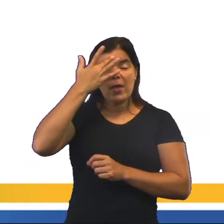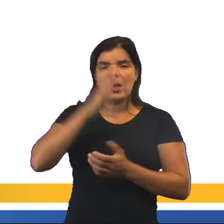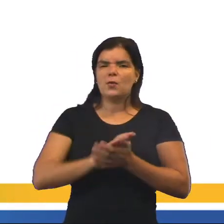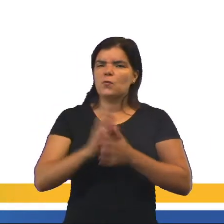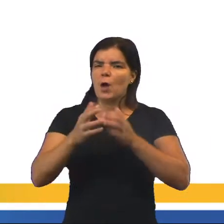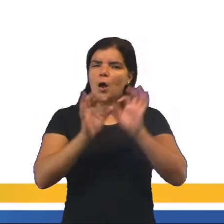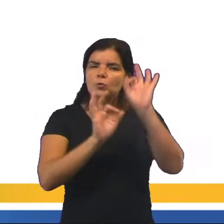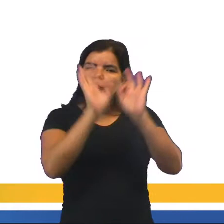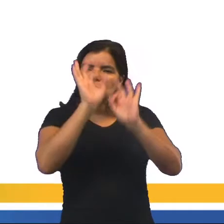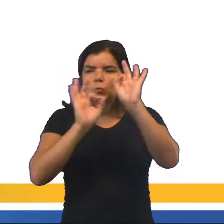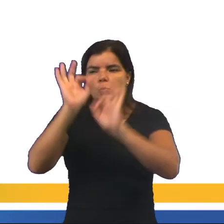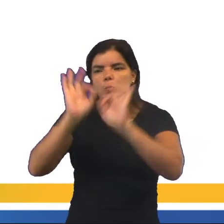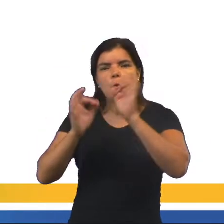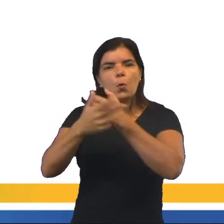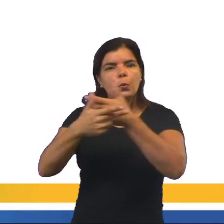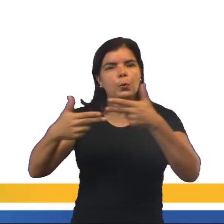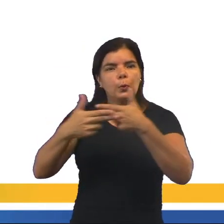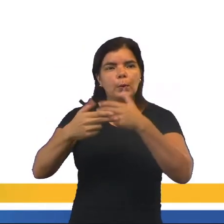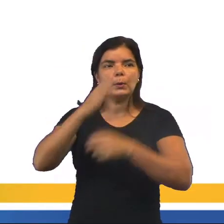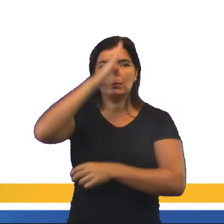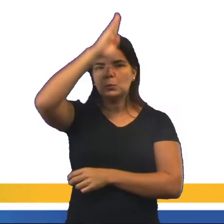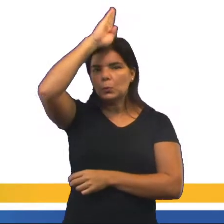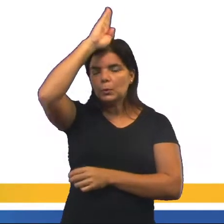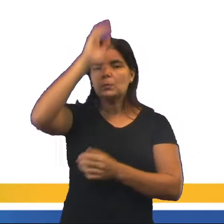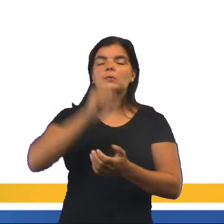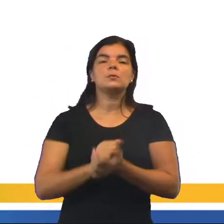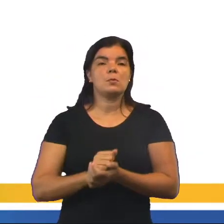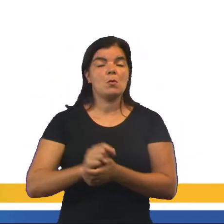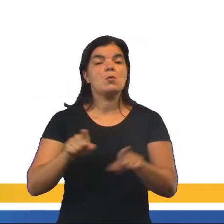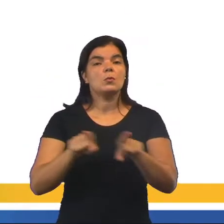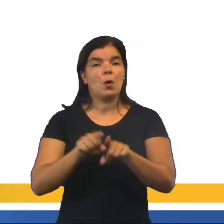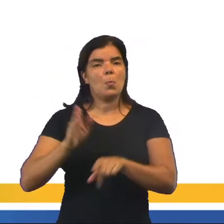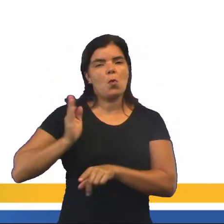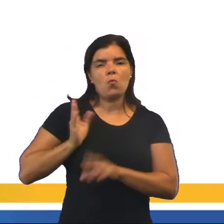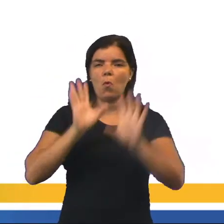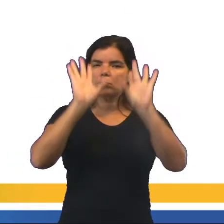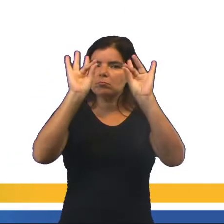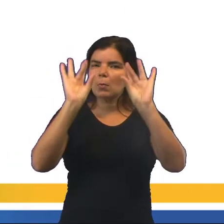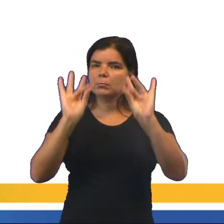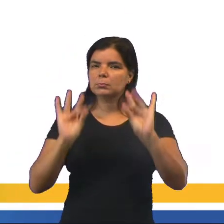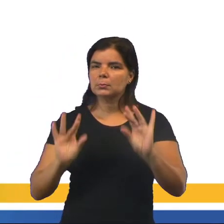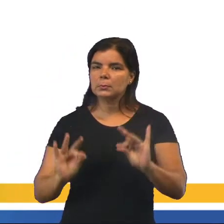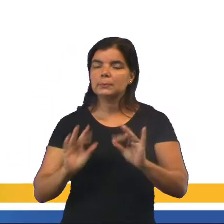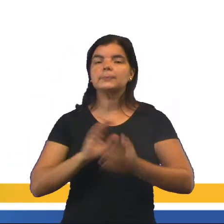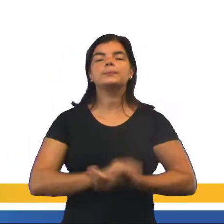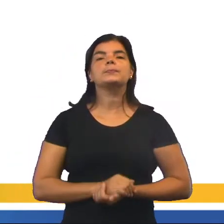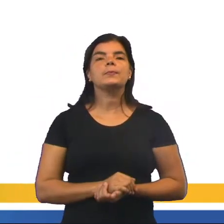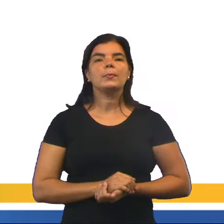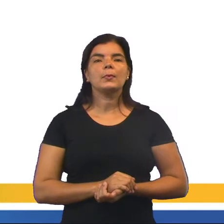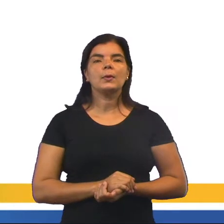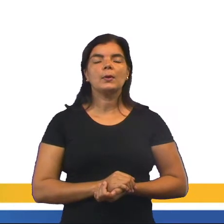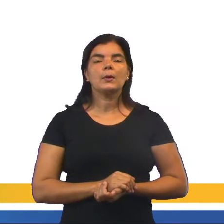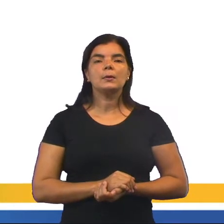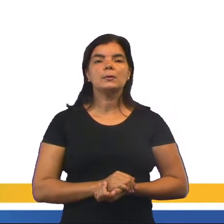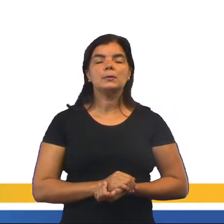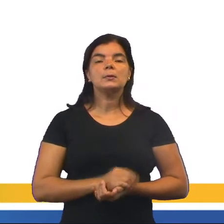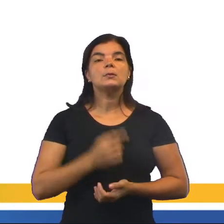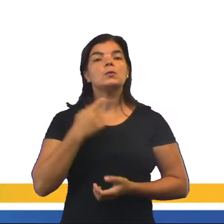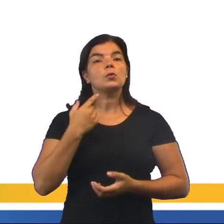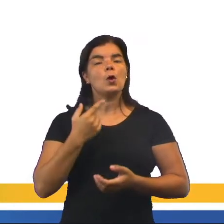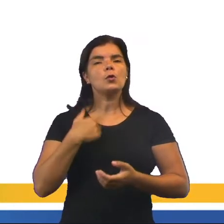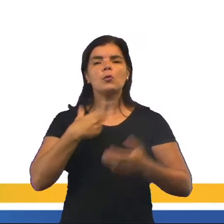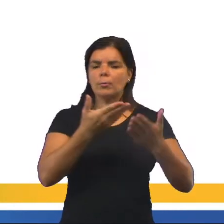objetos do Império Romano, ricos, com detalhes. E aí, eles